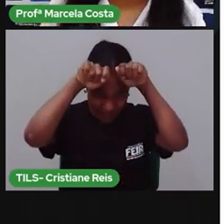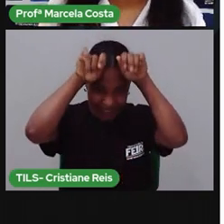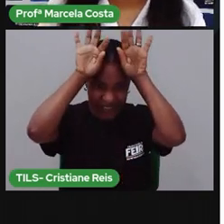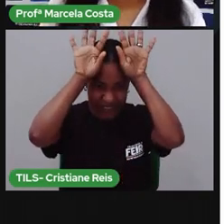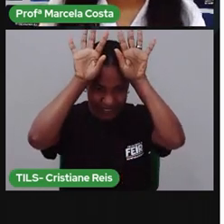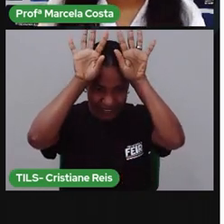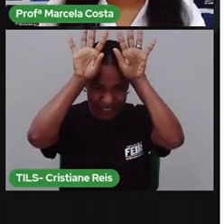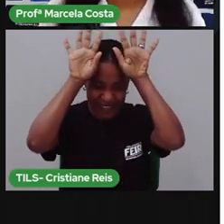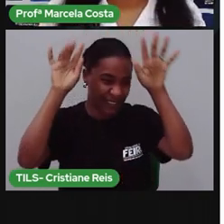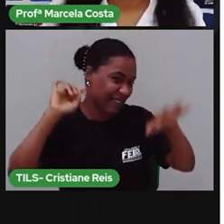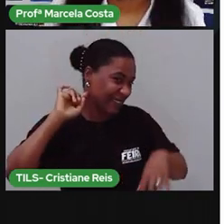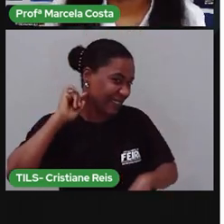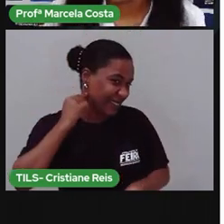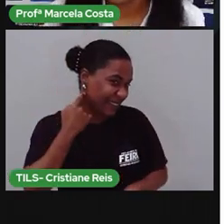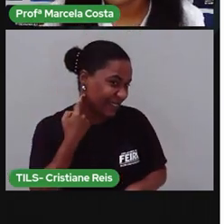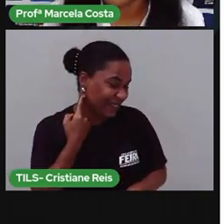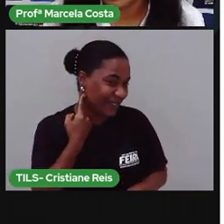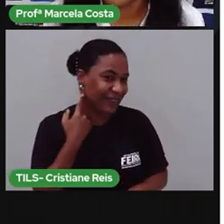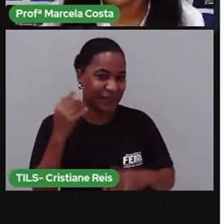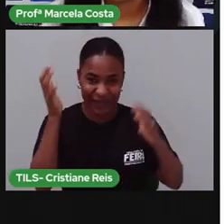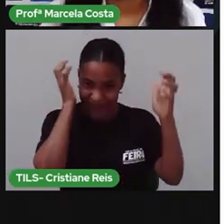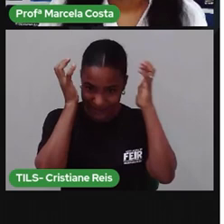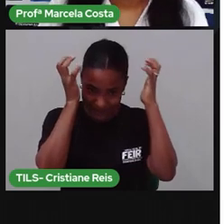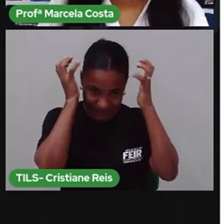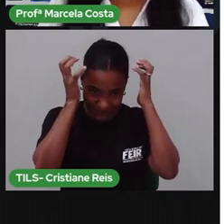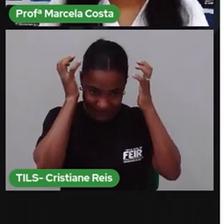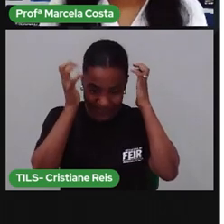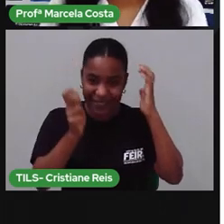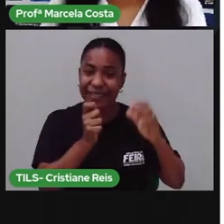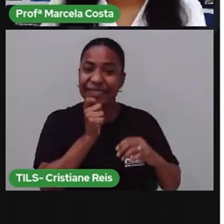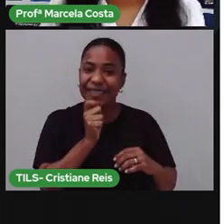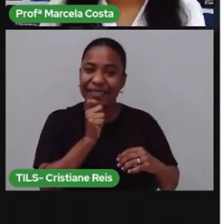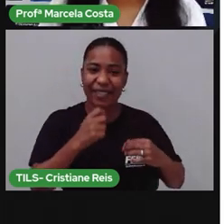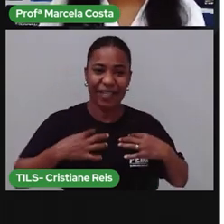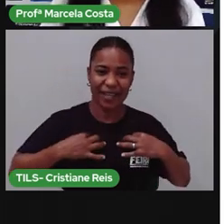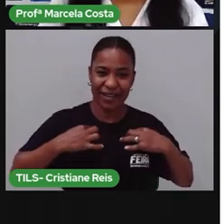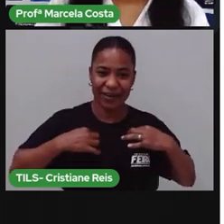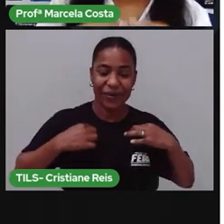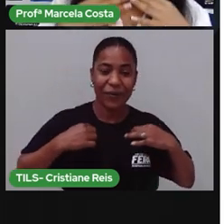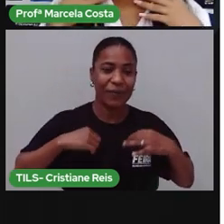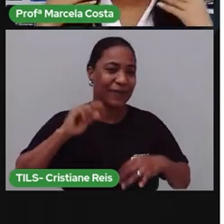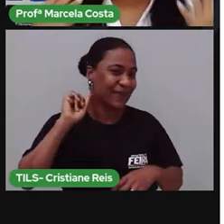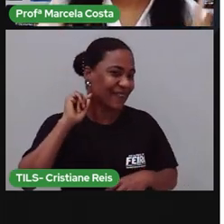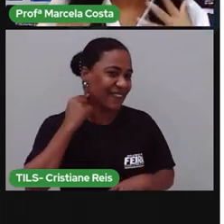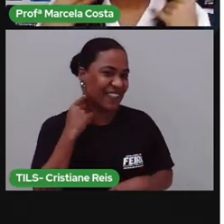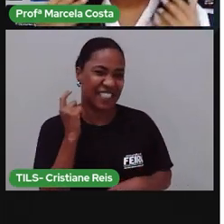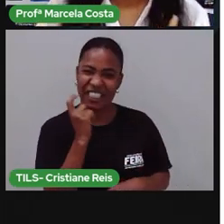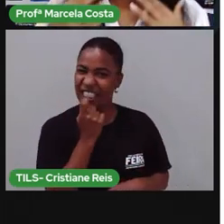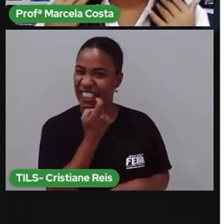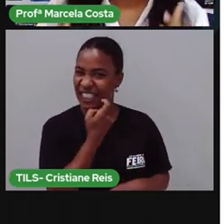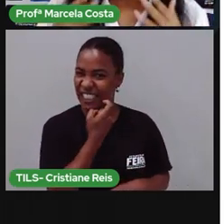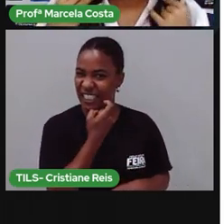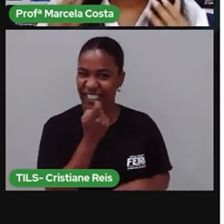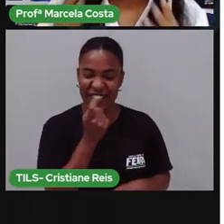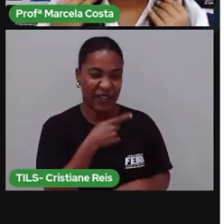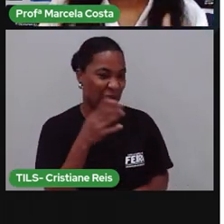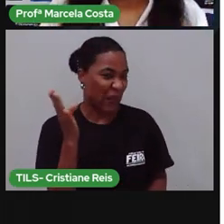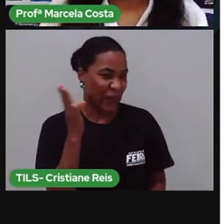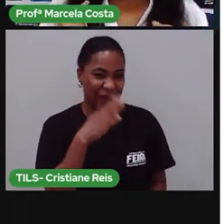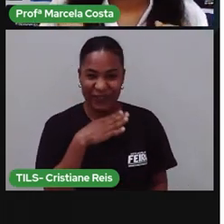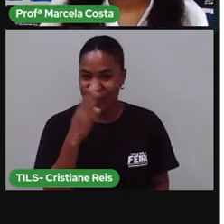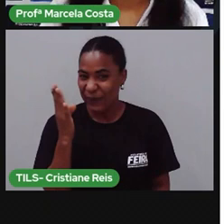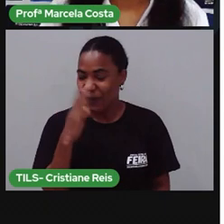todo sujo porque ela não lavava, a roupa suja, os dentes, ó, com um